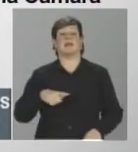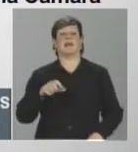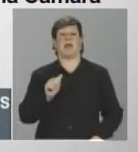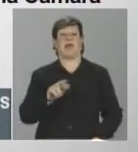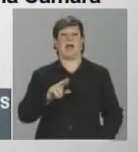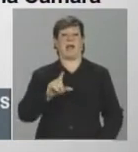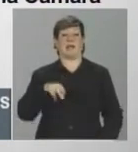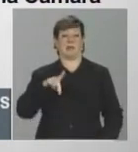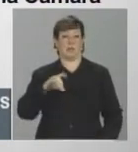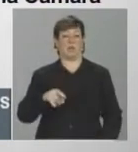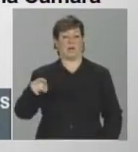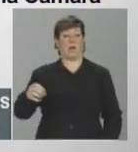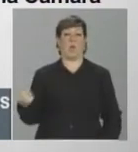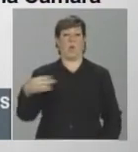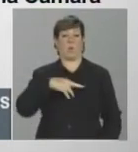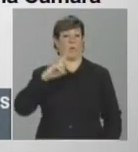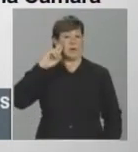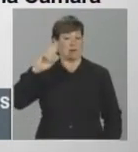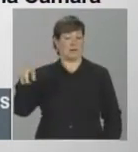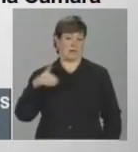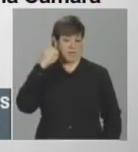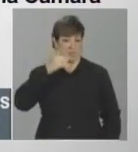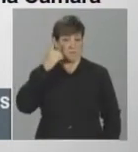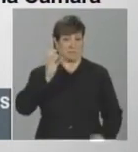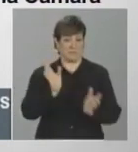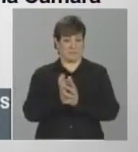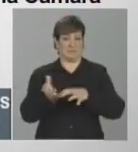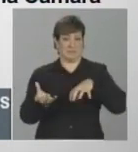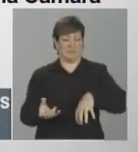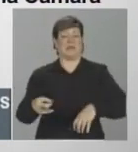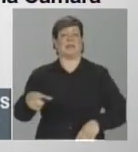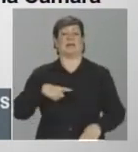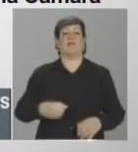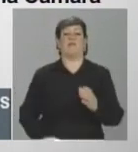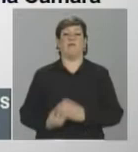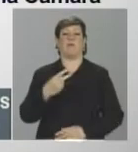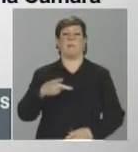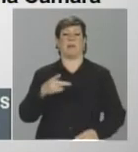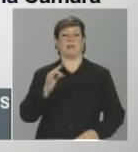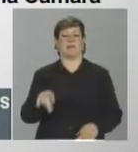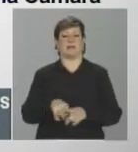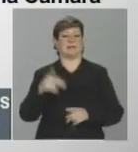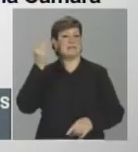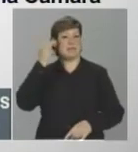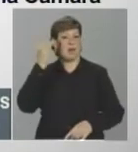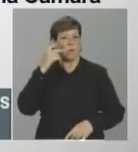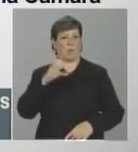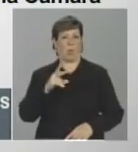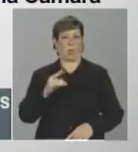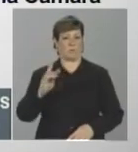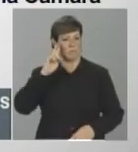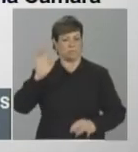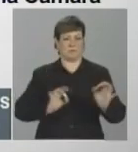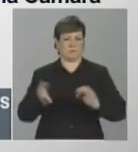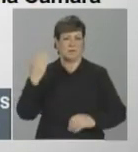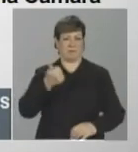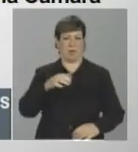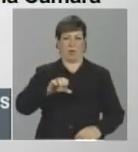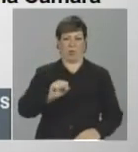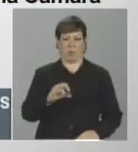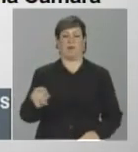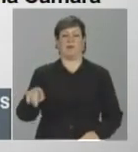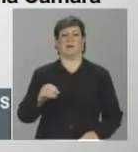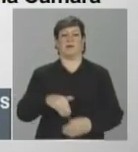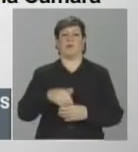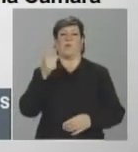Paulo, é o novo líder do governo na Câmara. Arlindo foi fundador do PT e presidiu a CUT de São Paulo na década de 80. Foi eleito deputado